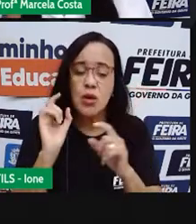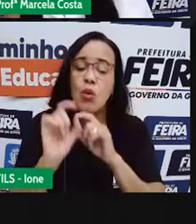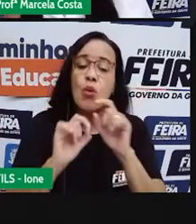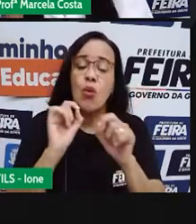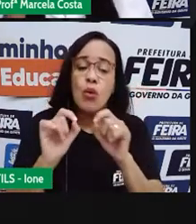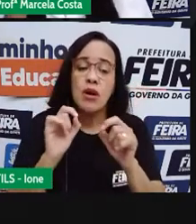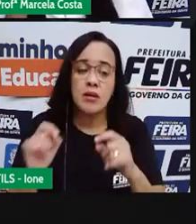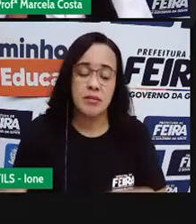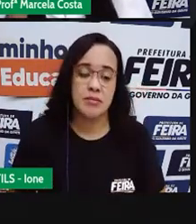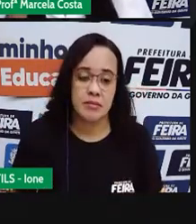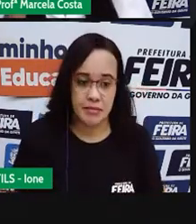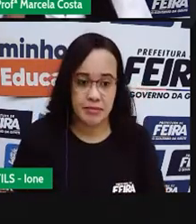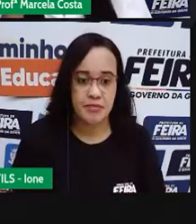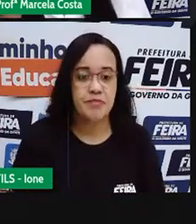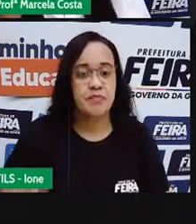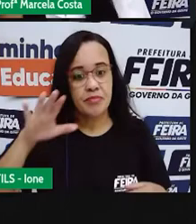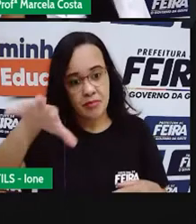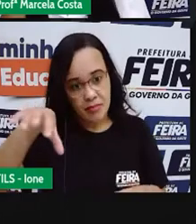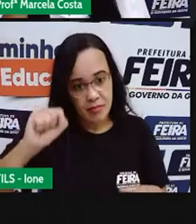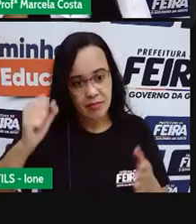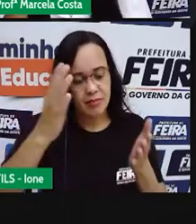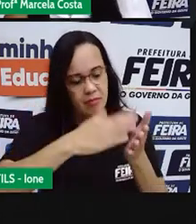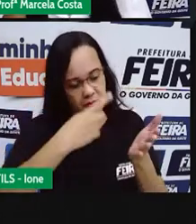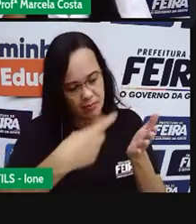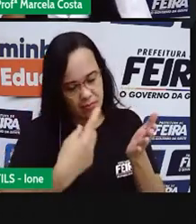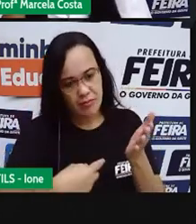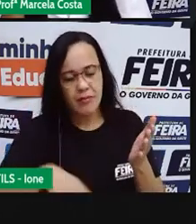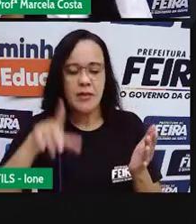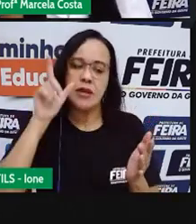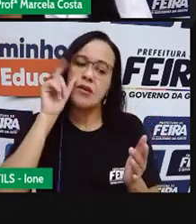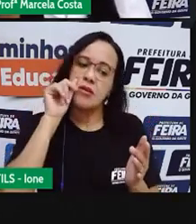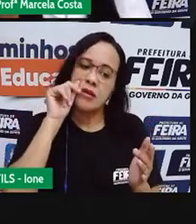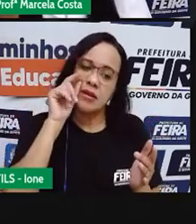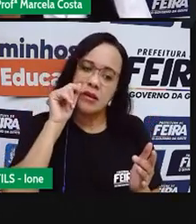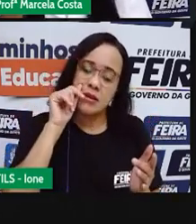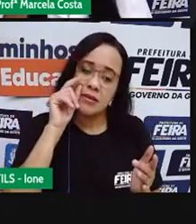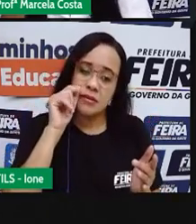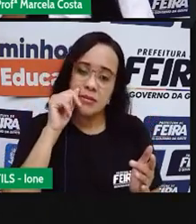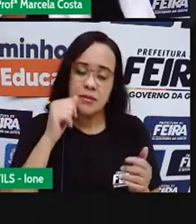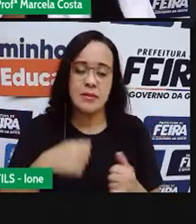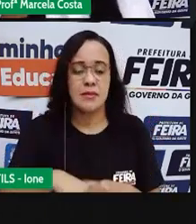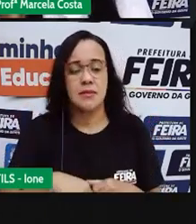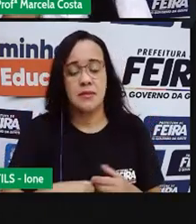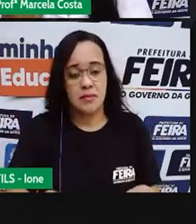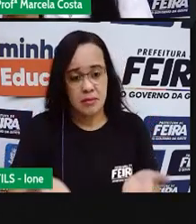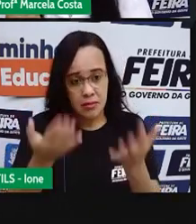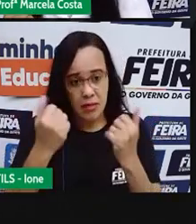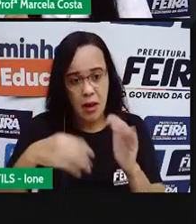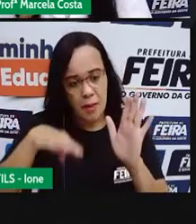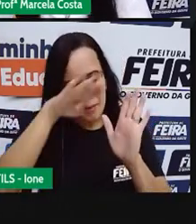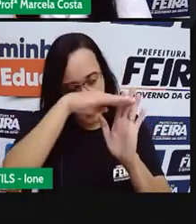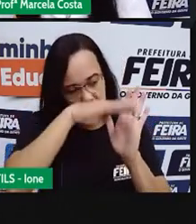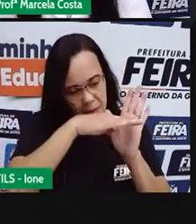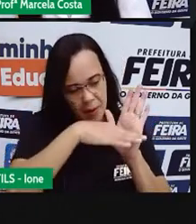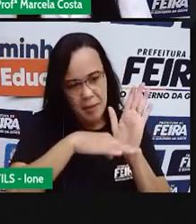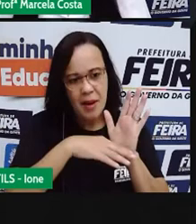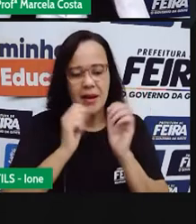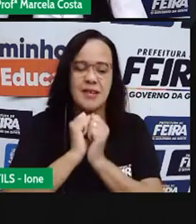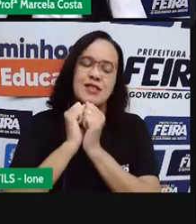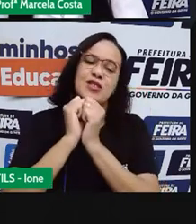Pegar aí o caderno O lápis Que a gente vai fazer Essa lista Juntinhos